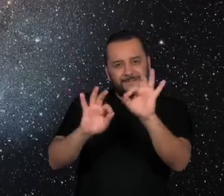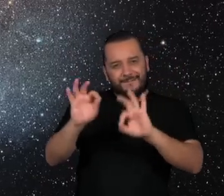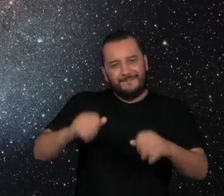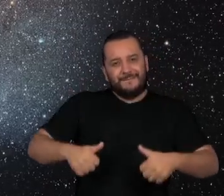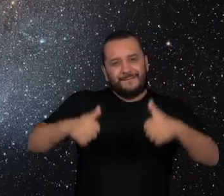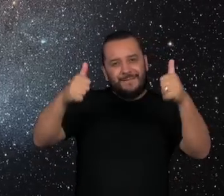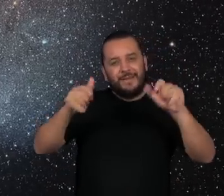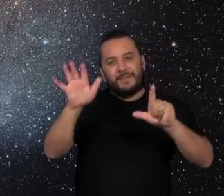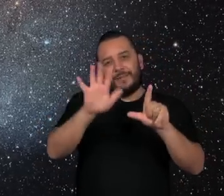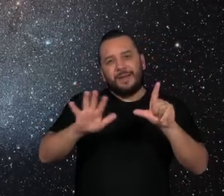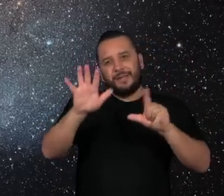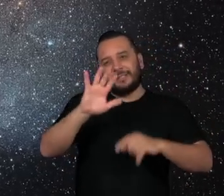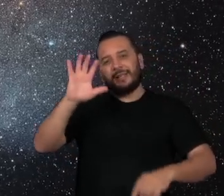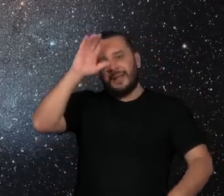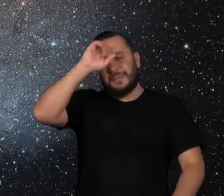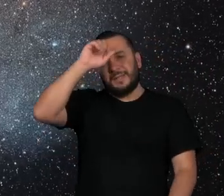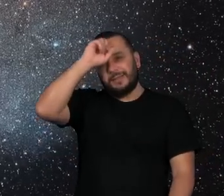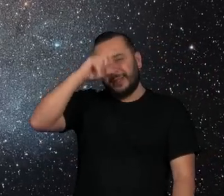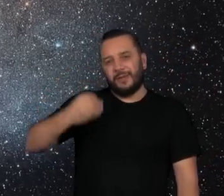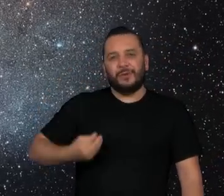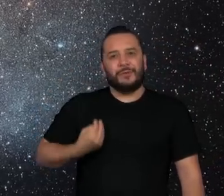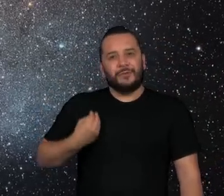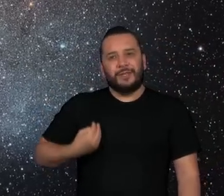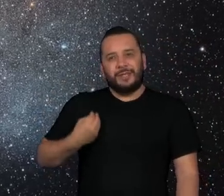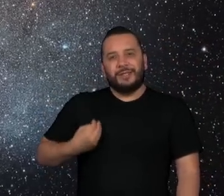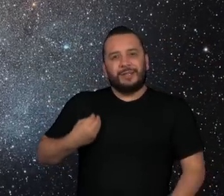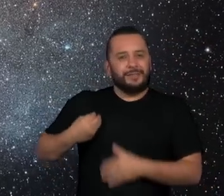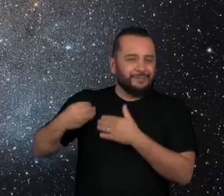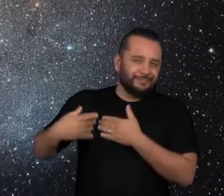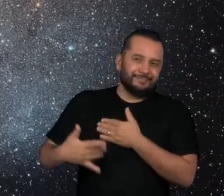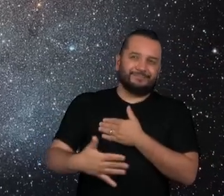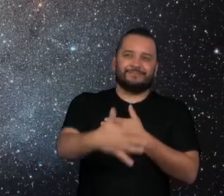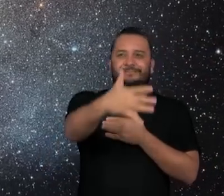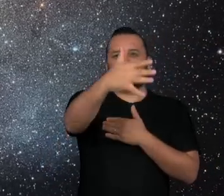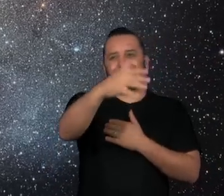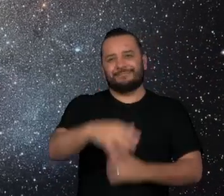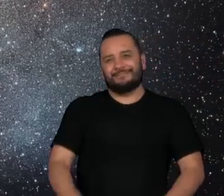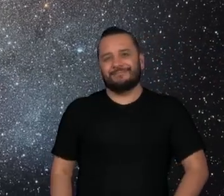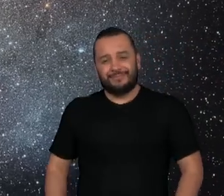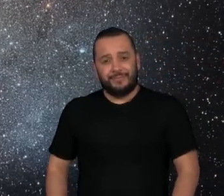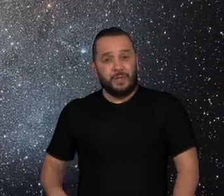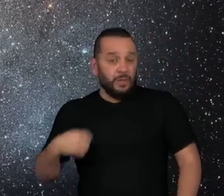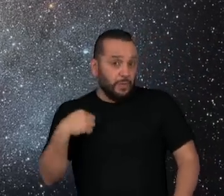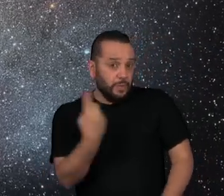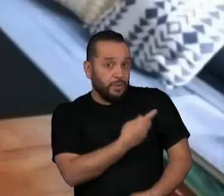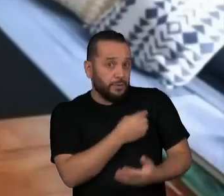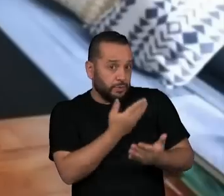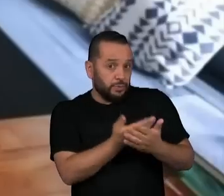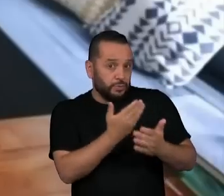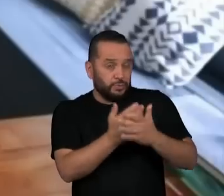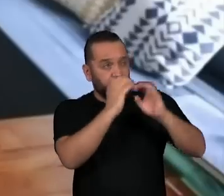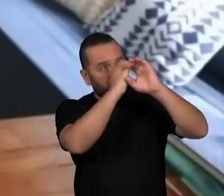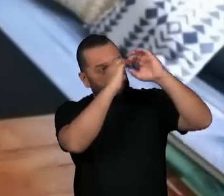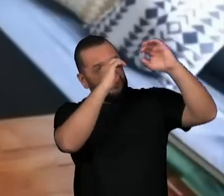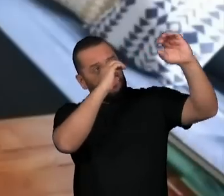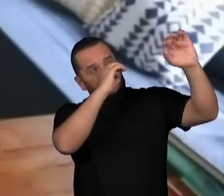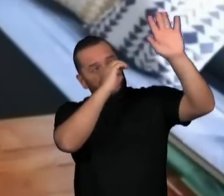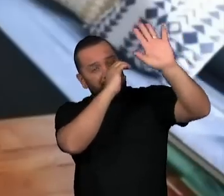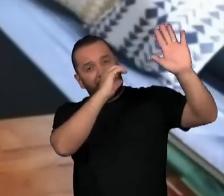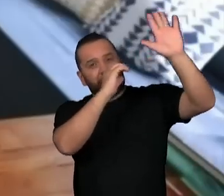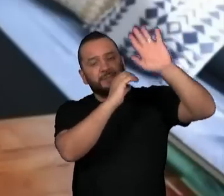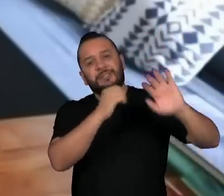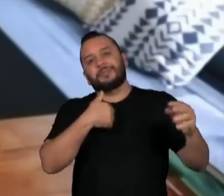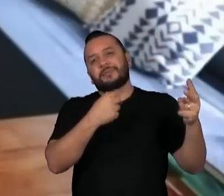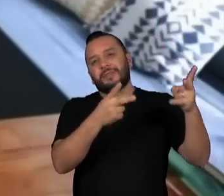aprendizados para a vida toda. A gente, quando estuda a astronomia, Márcia, a gente percebe o quão única a Terra